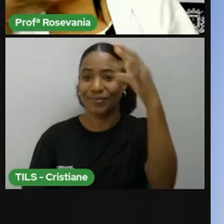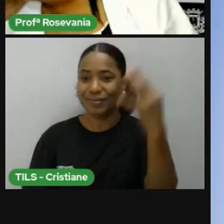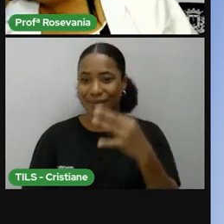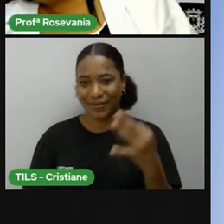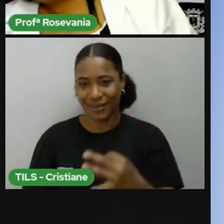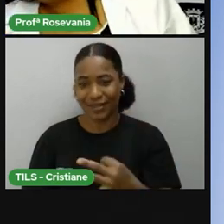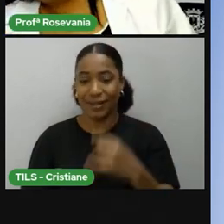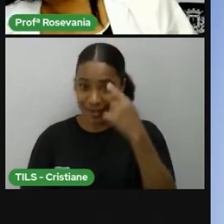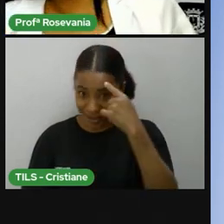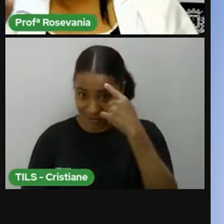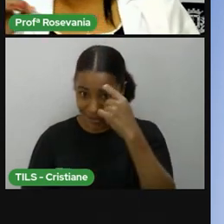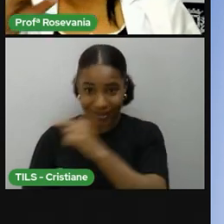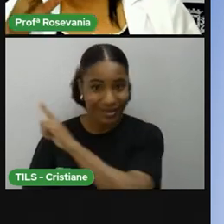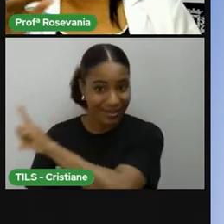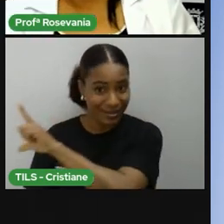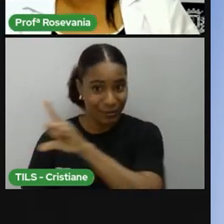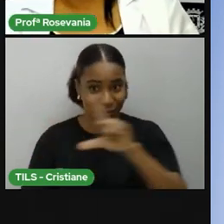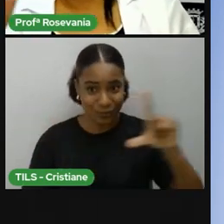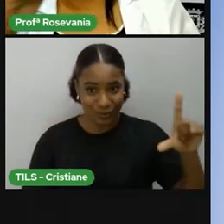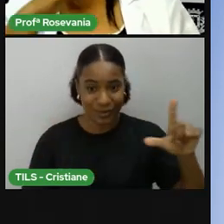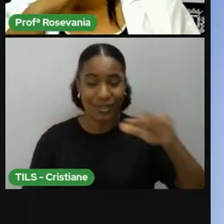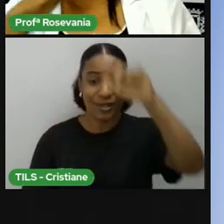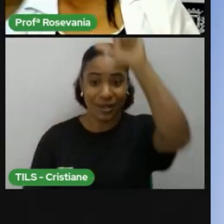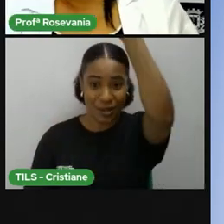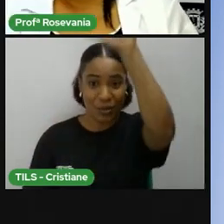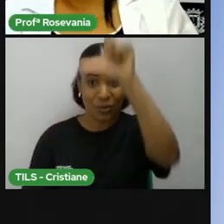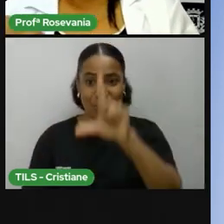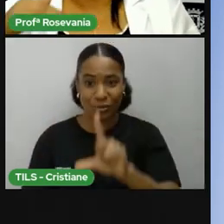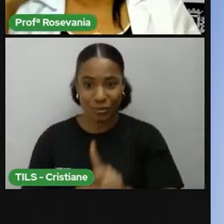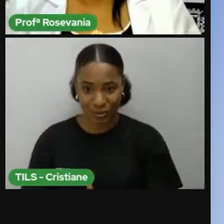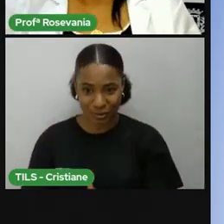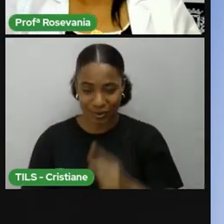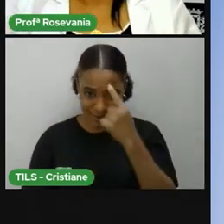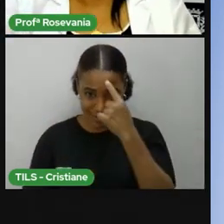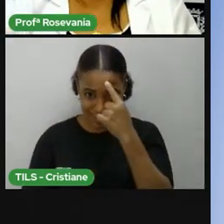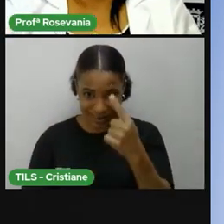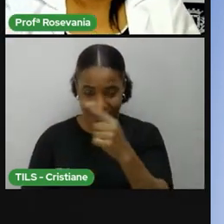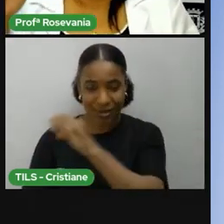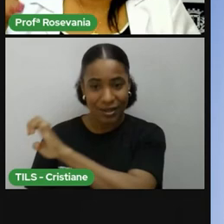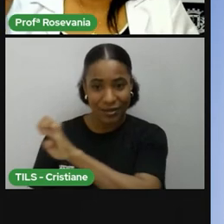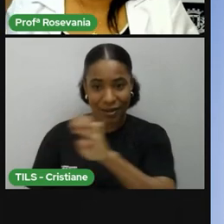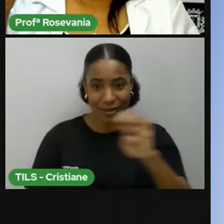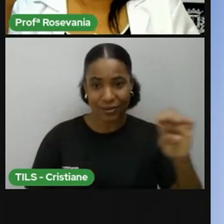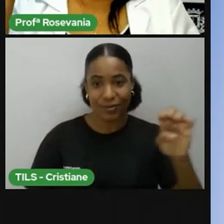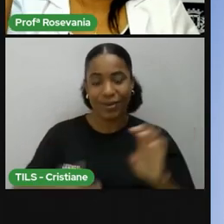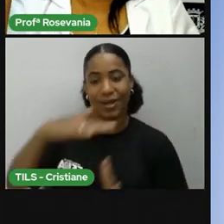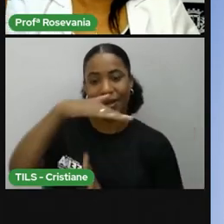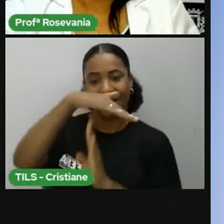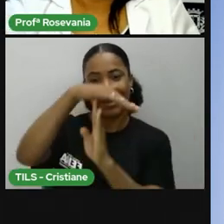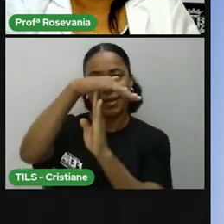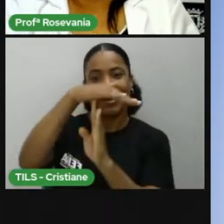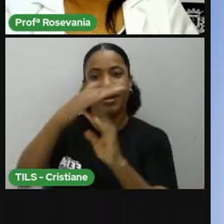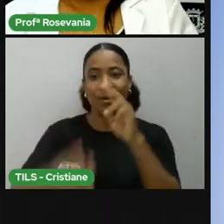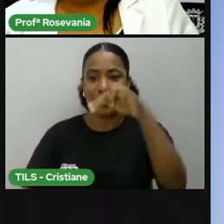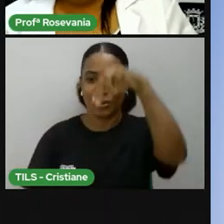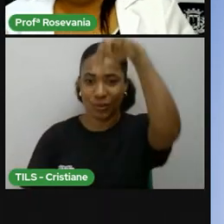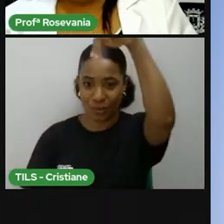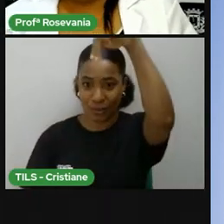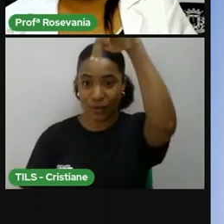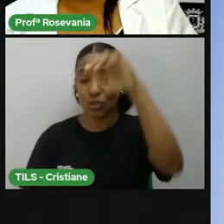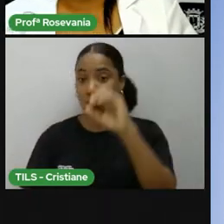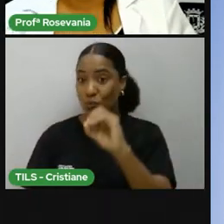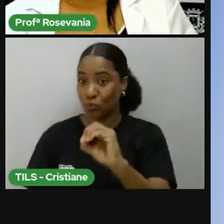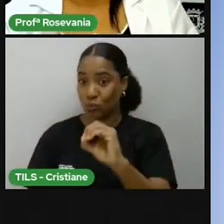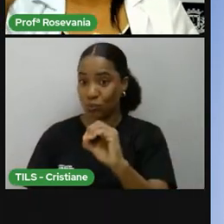linhas horizontais e elas vão da linha do Equador ao Polo Norte, cada aumentando de um em um grau até chegar a